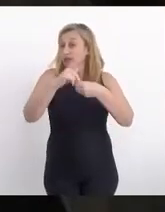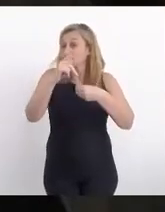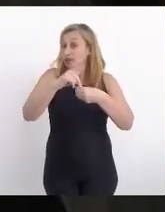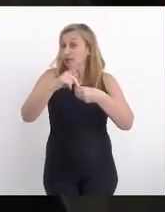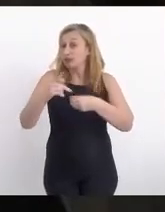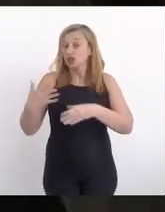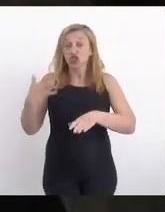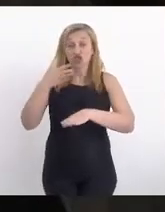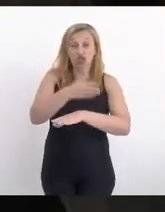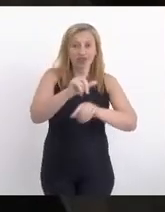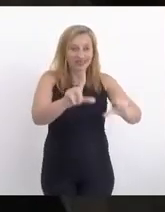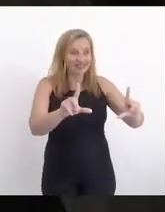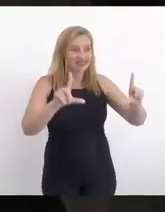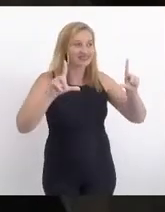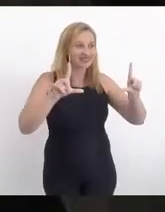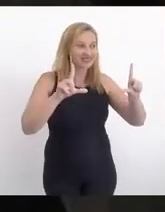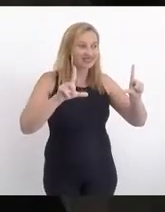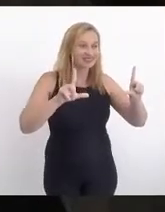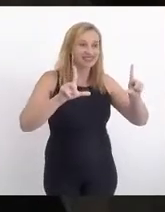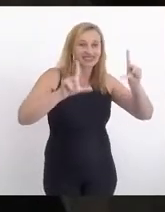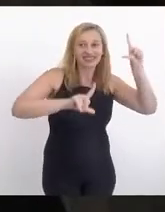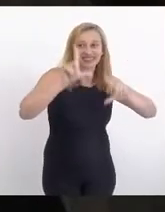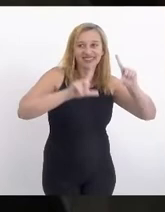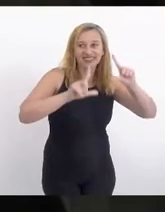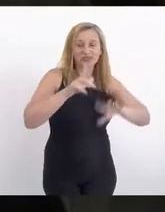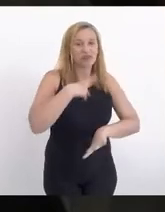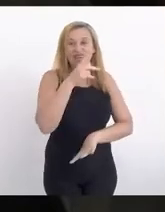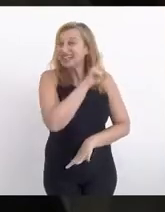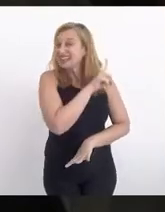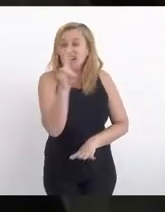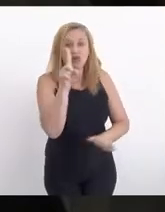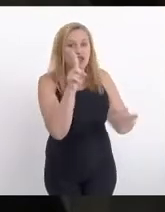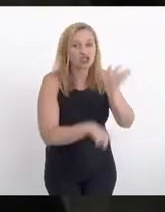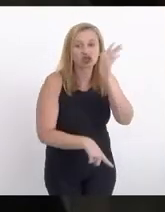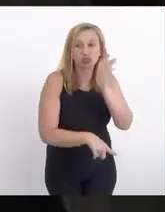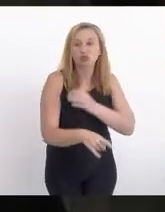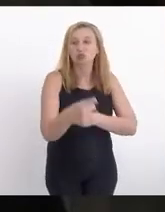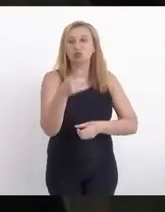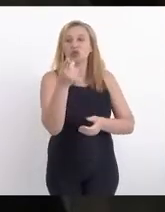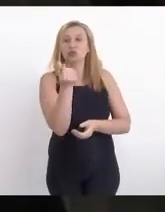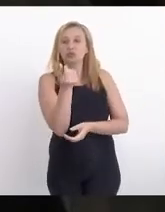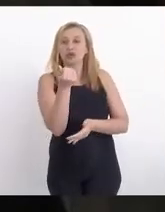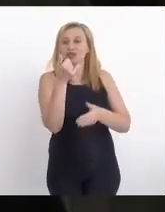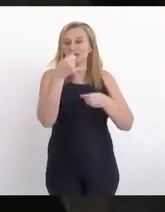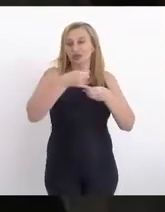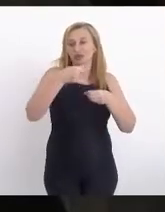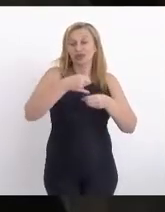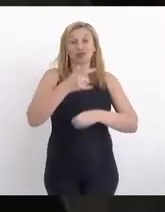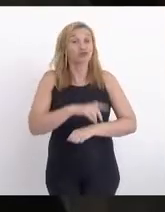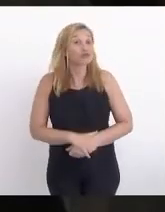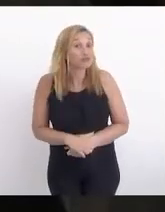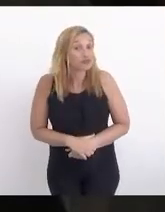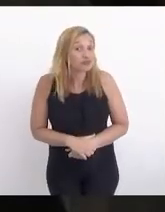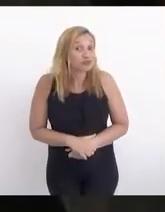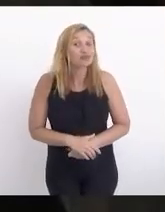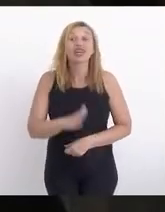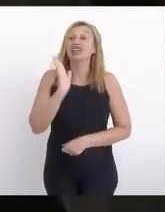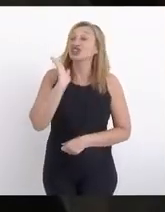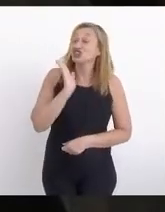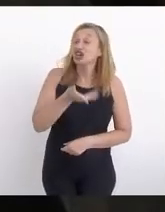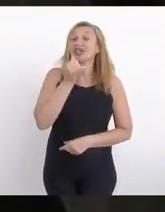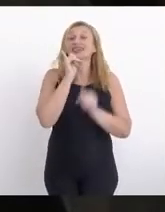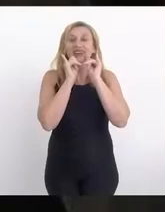vem a público para dizer que não vai reduzir o preço do combustível. E já está